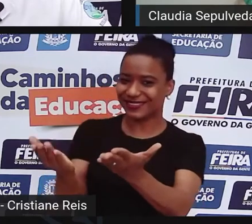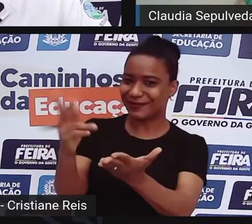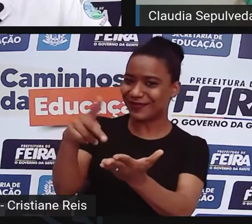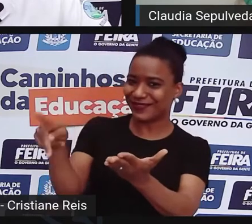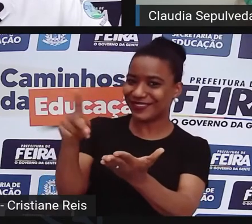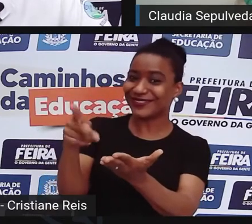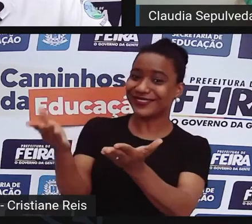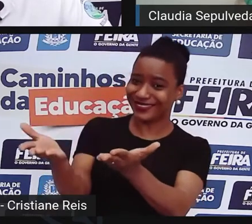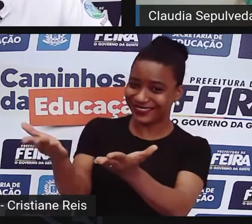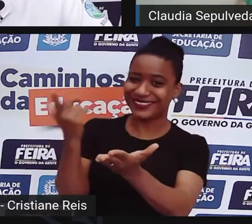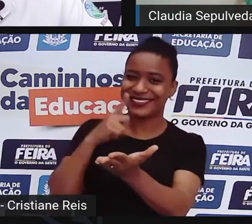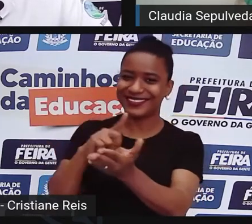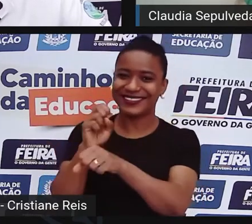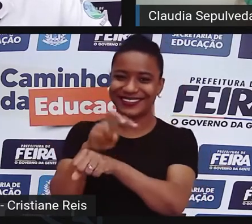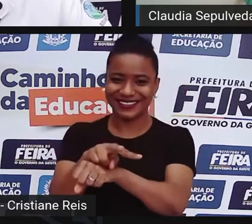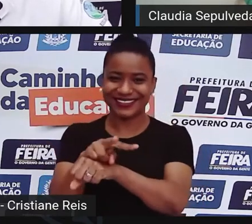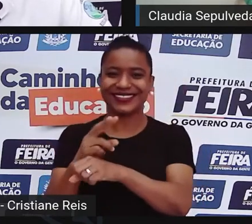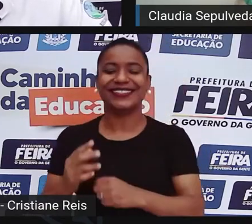atividade, né?